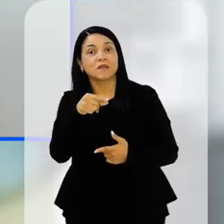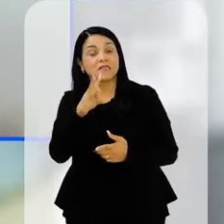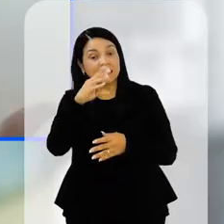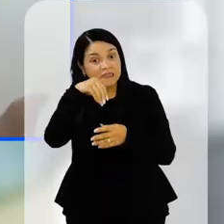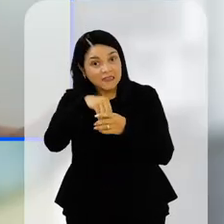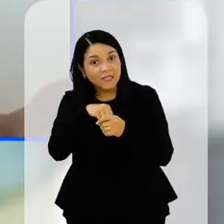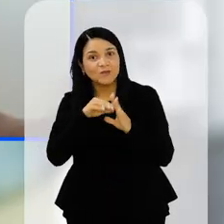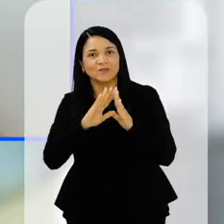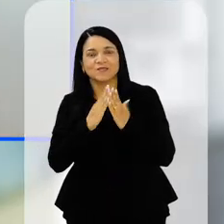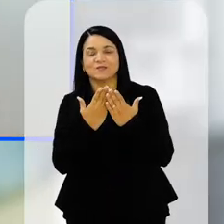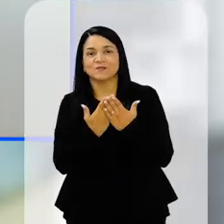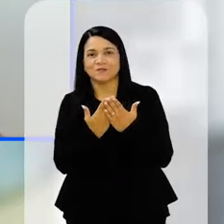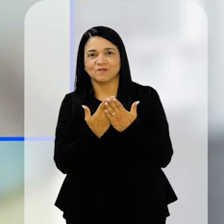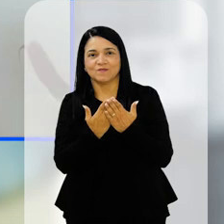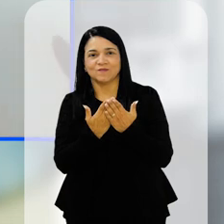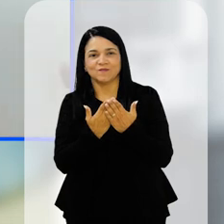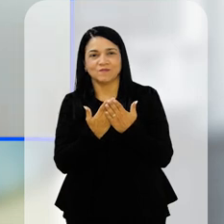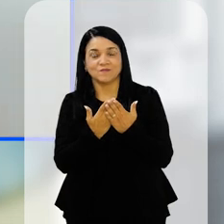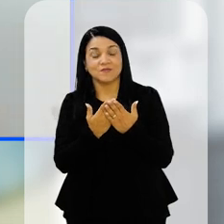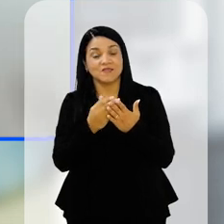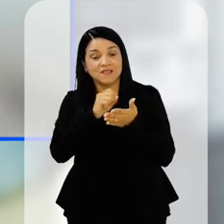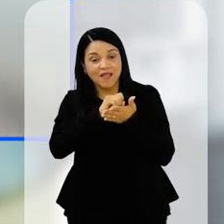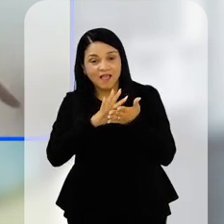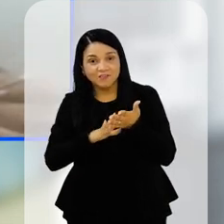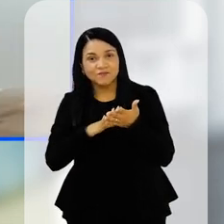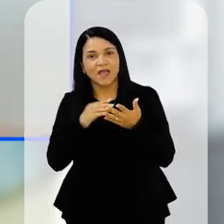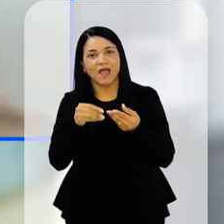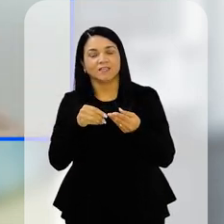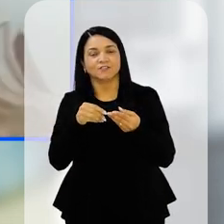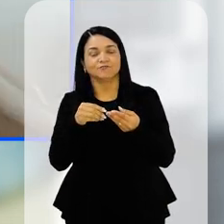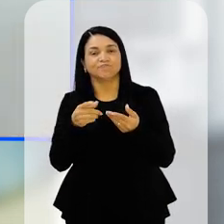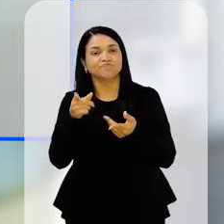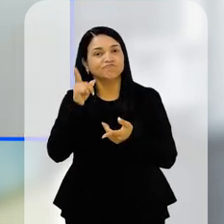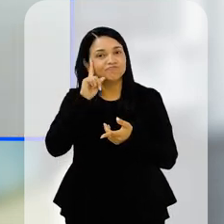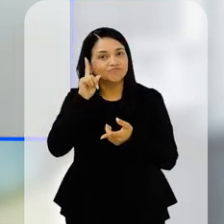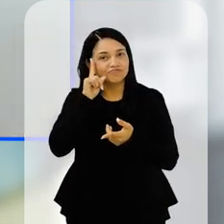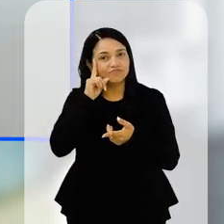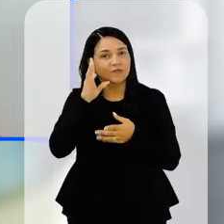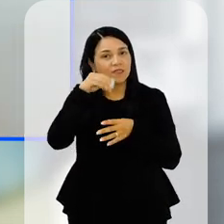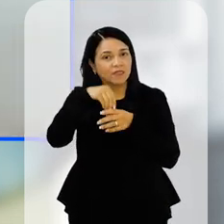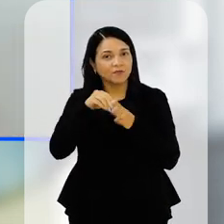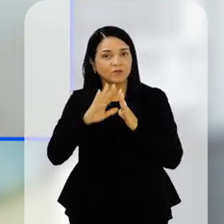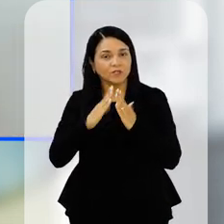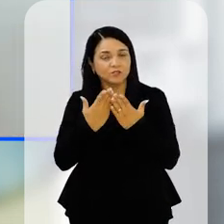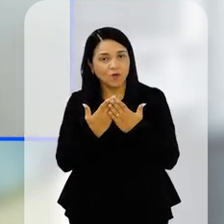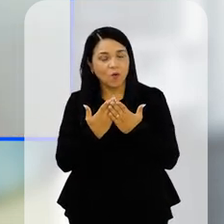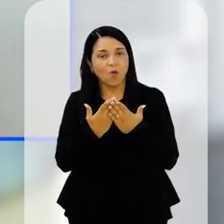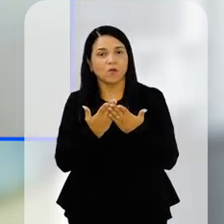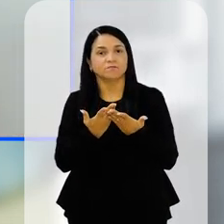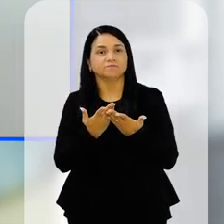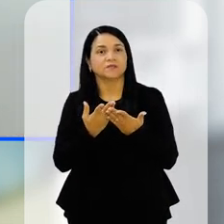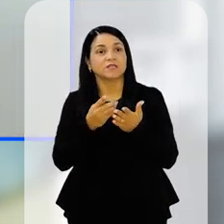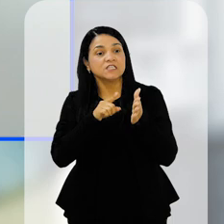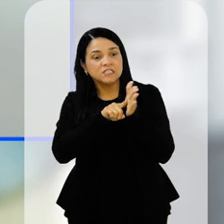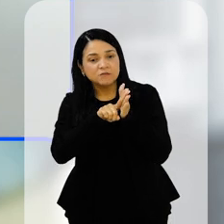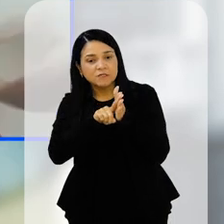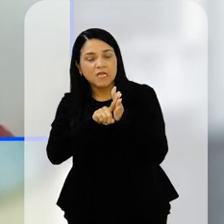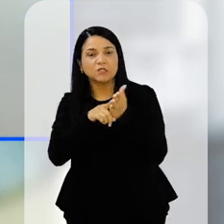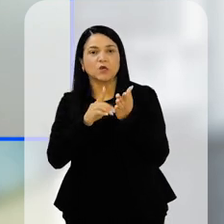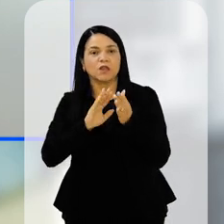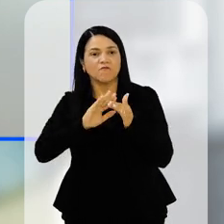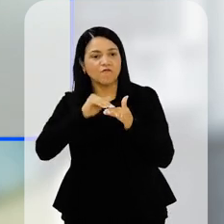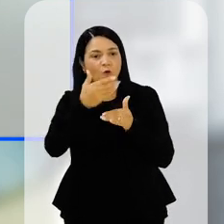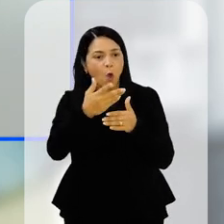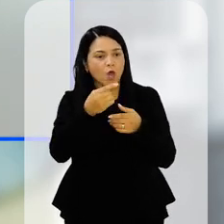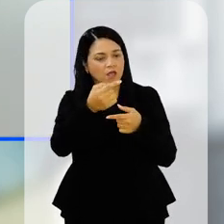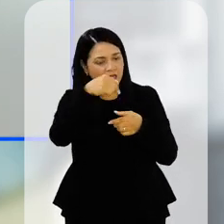escola. Quer dizer, ver a viabilidade dessas atividades como parte da rotina escolar. Sem você ter, por exemplo, uma pesquisadora externa que vai lá